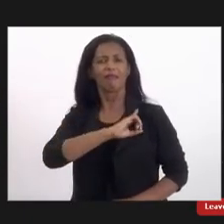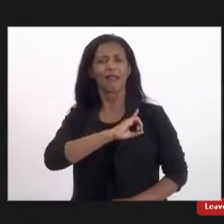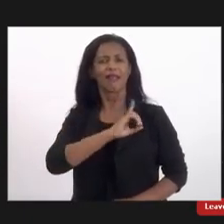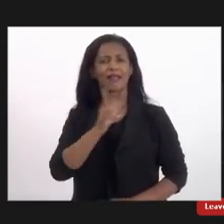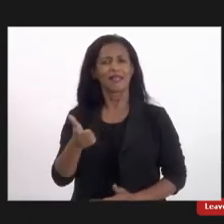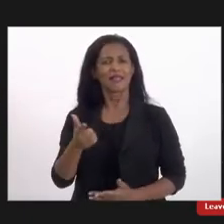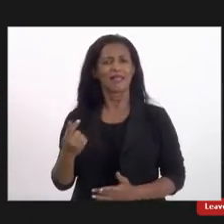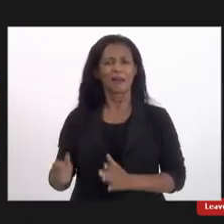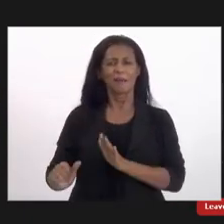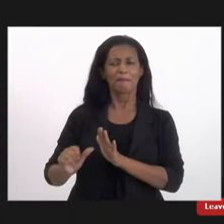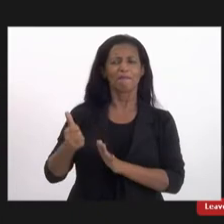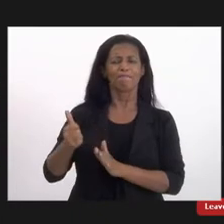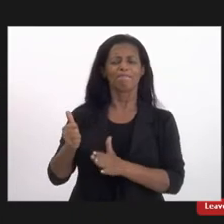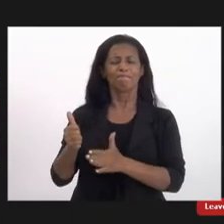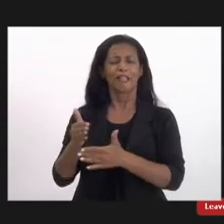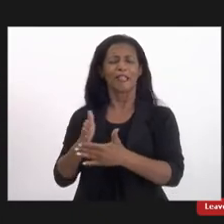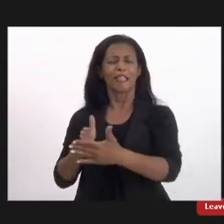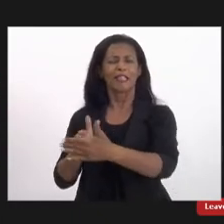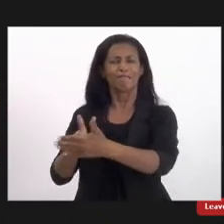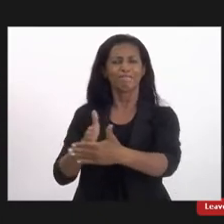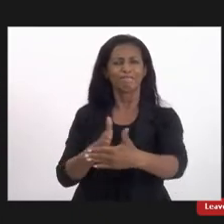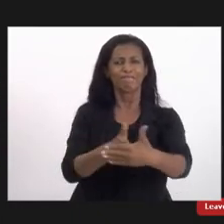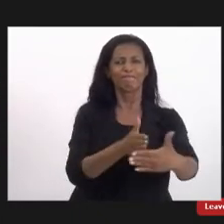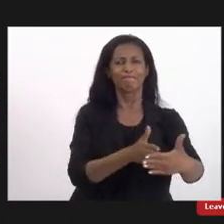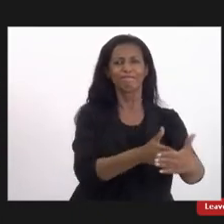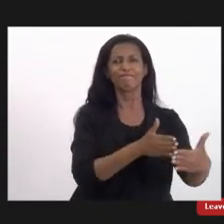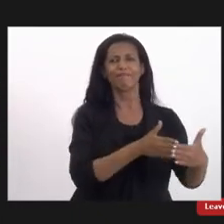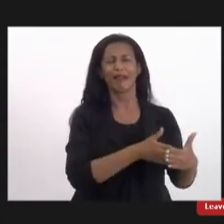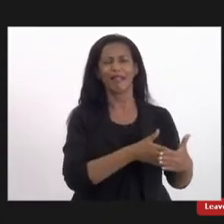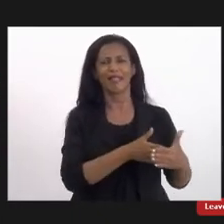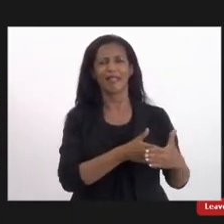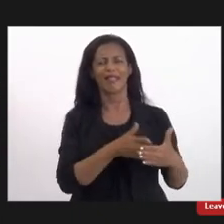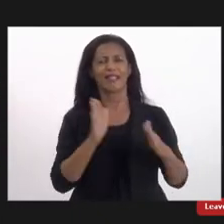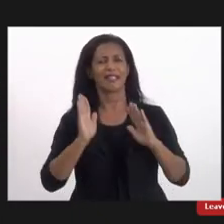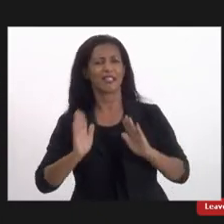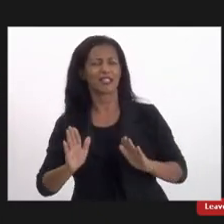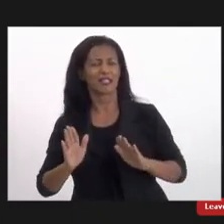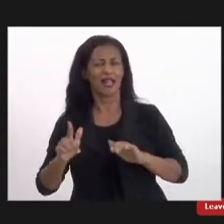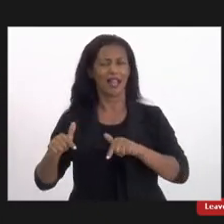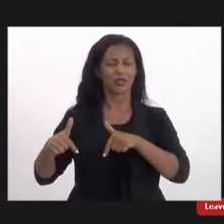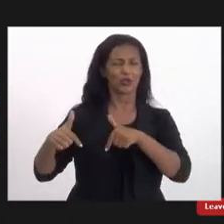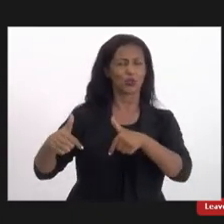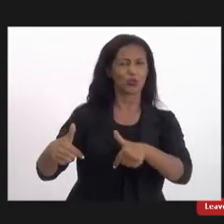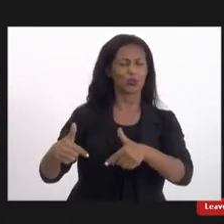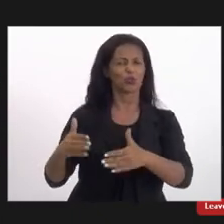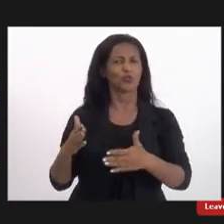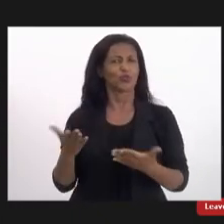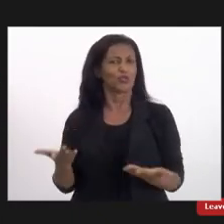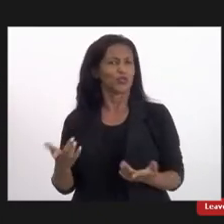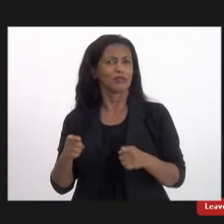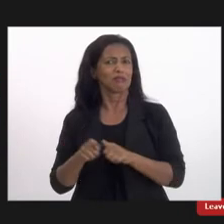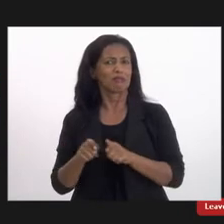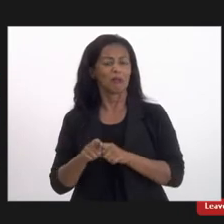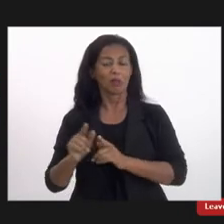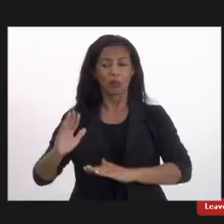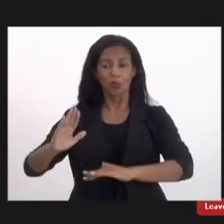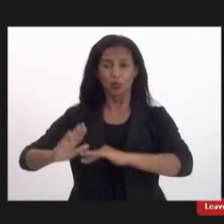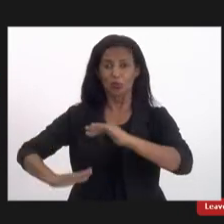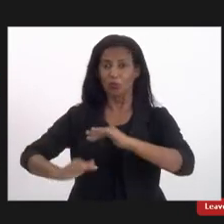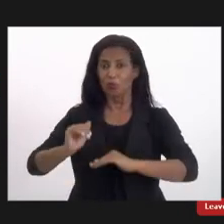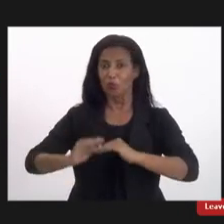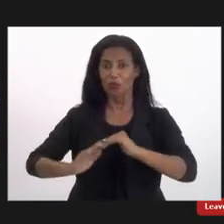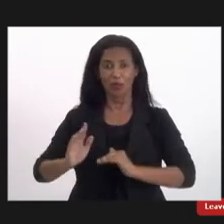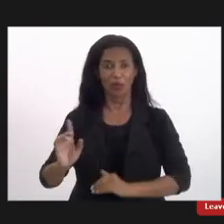barreiras arquitetônicas muitas barreiras atitudinais os profissionais